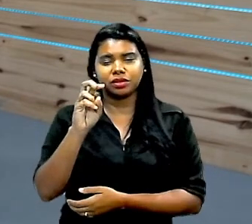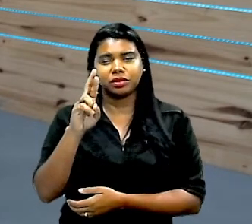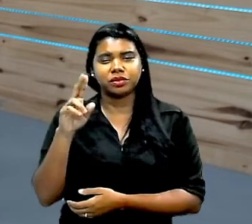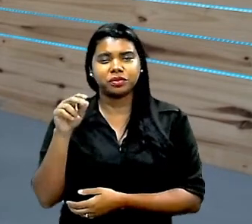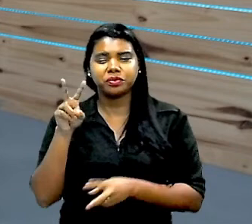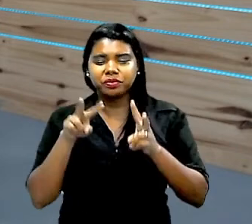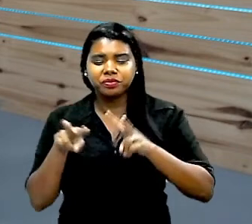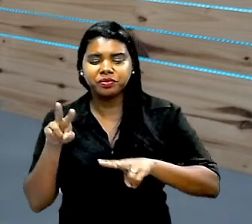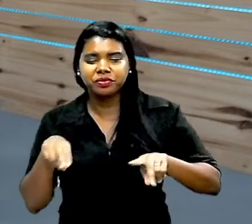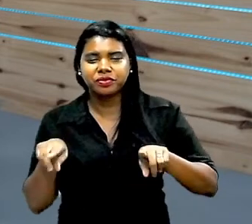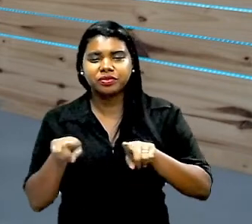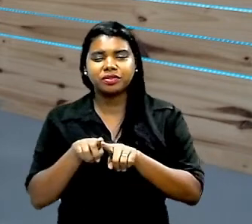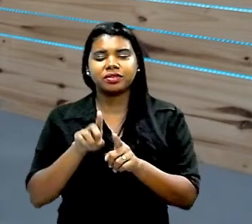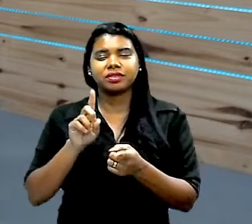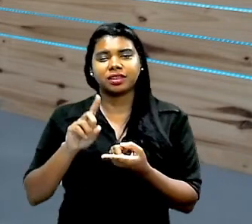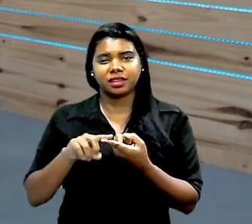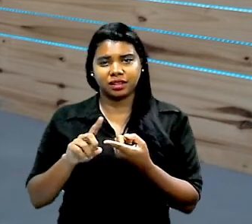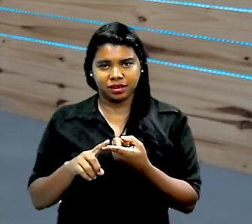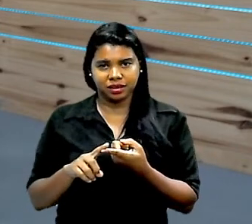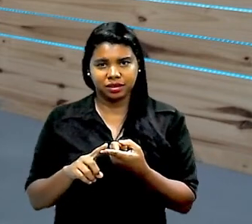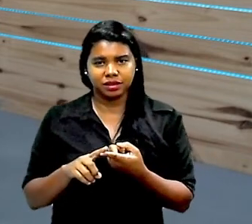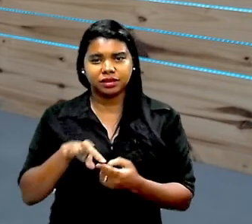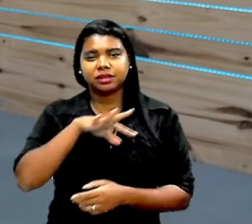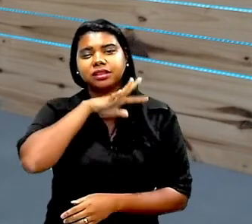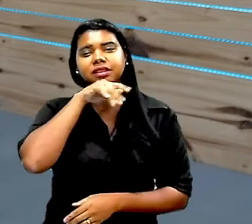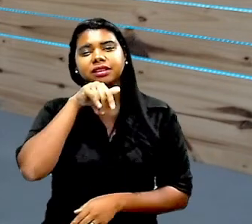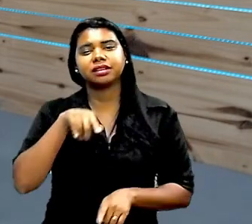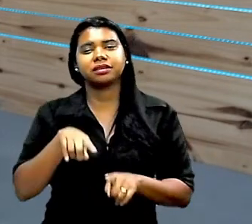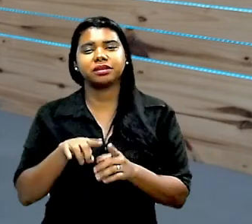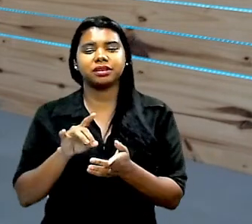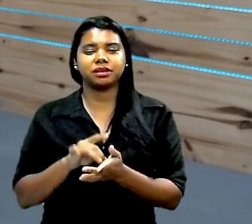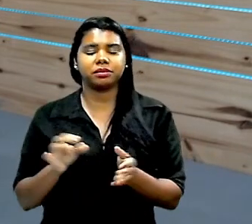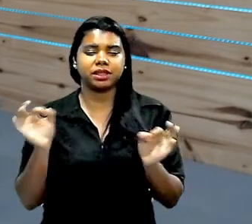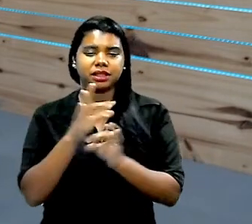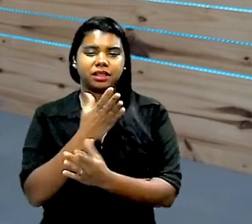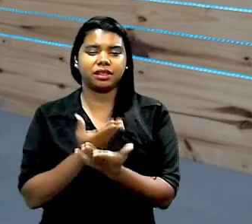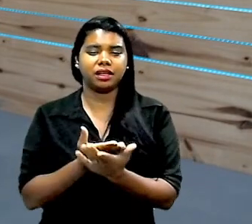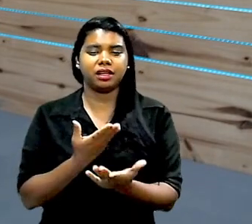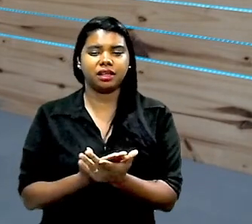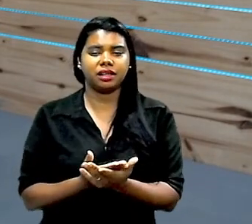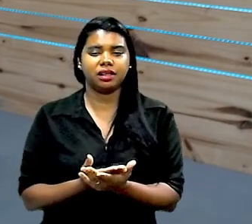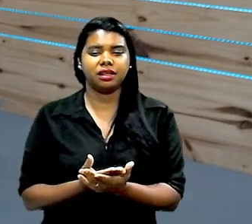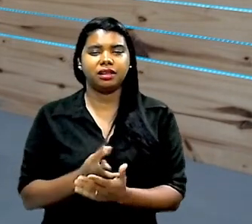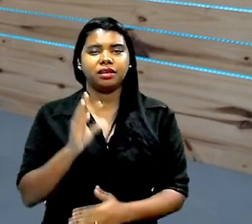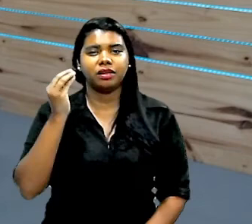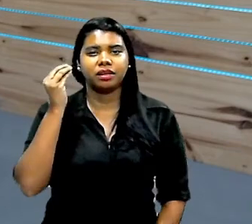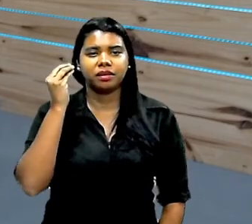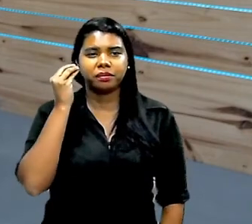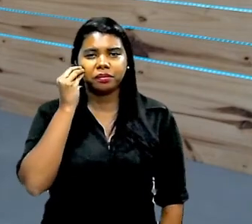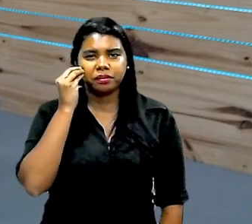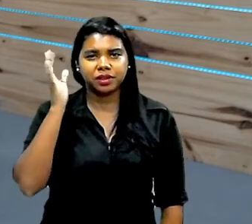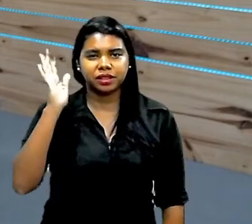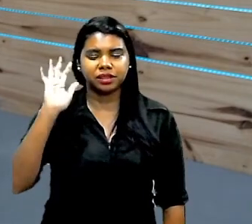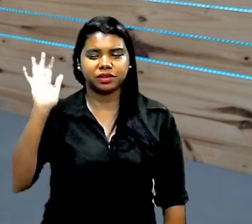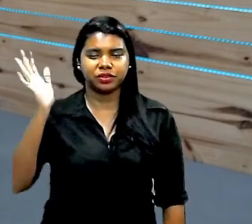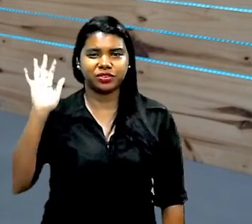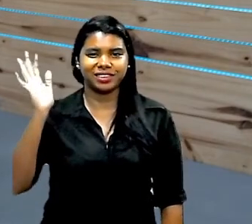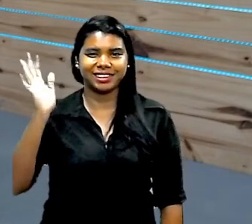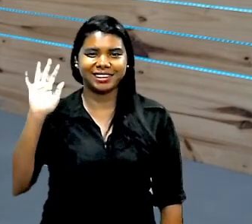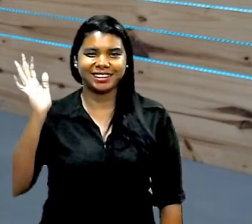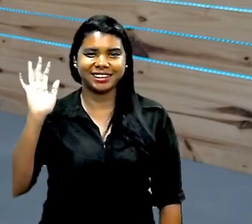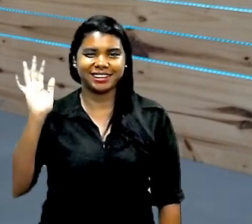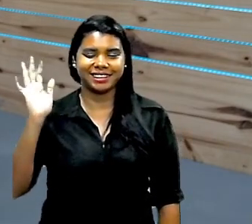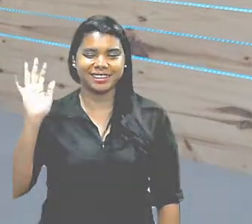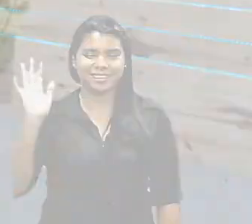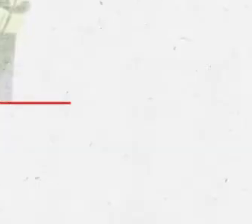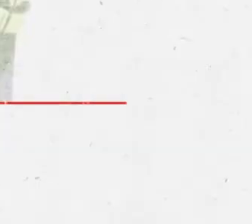oleaginosas e a de origem animal também tá certo? então por hoje a gente fica por aqui e até a próxima aula tchau t